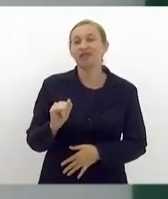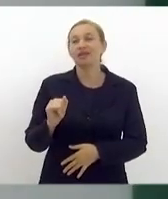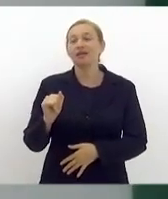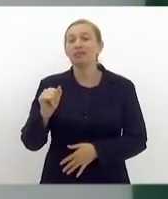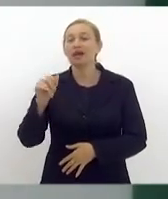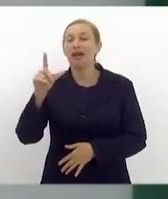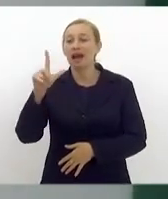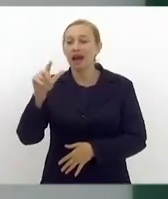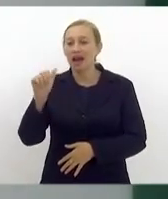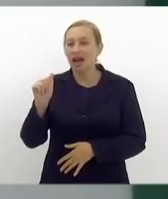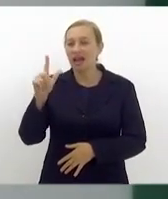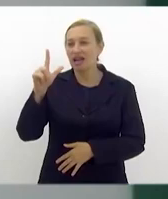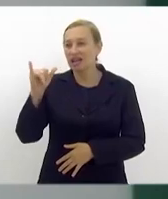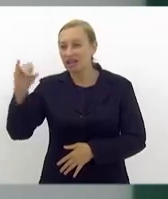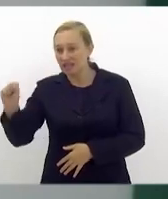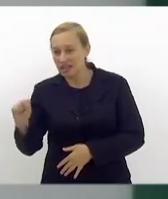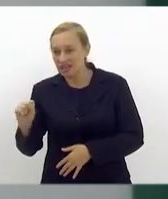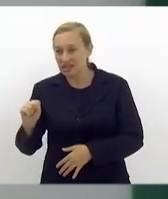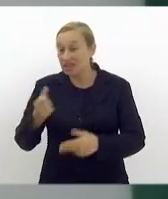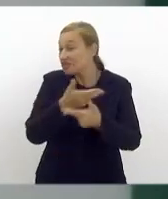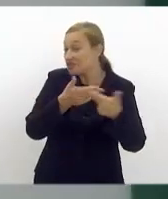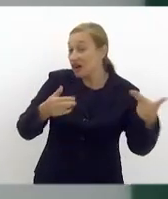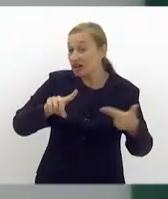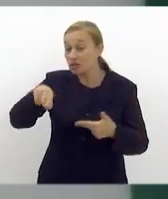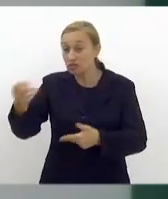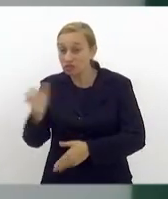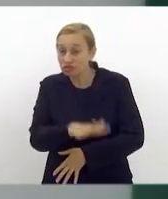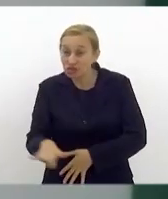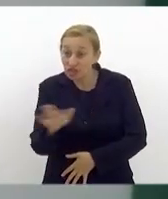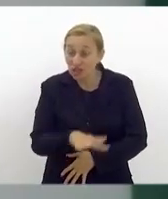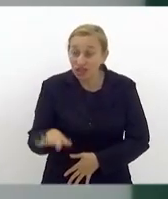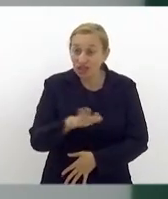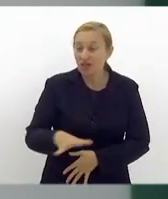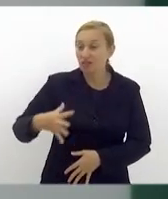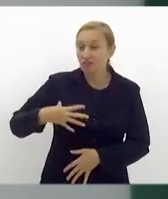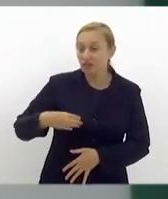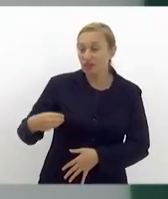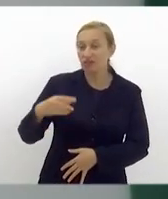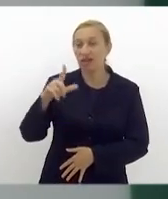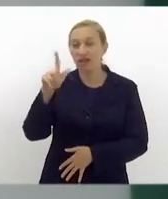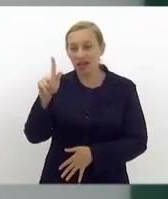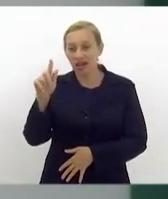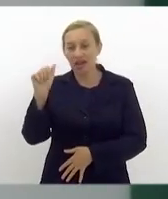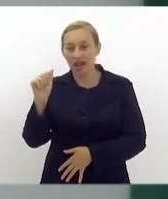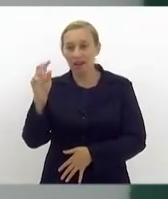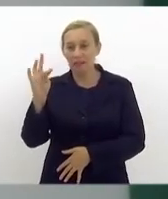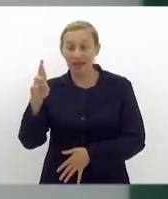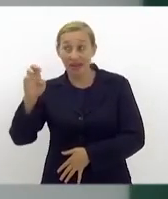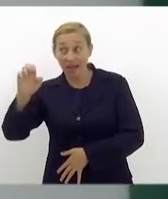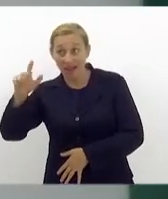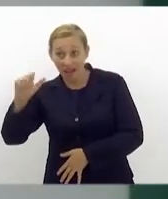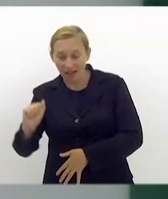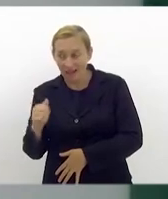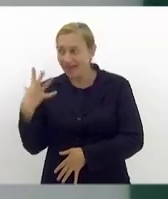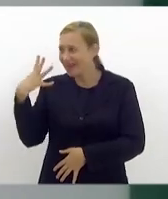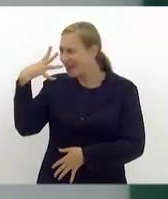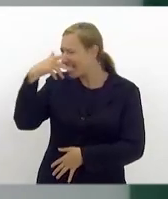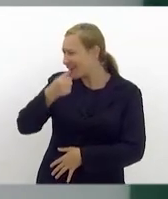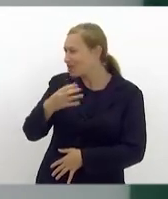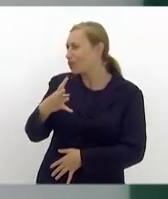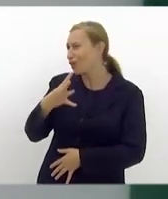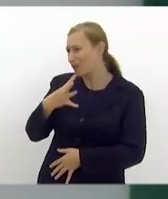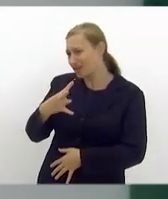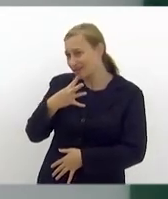Liz, e por diversas crianças. Pelo filho da Gabriela, que é um lindo, que eu conheci na caminhada.